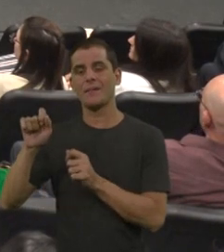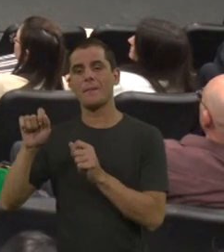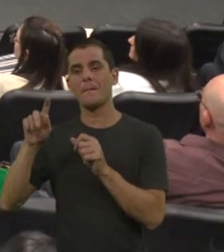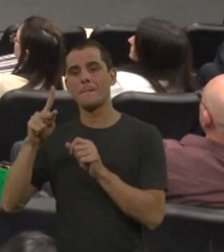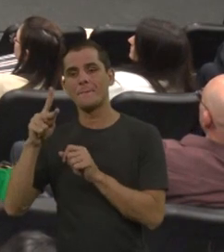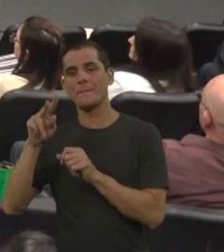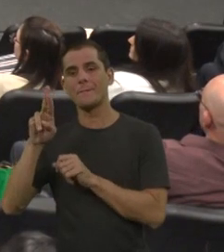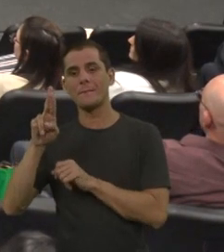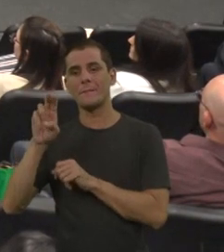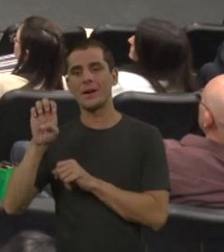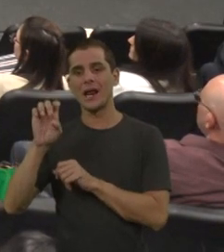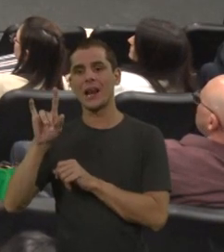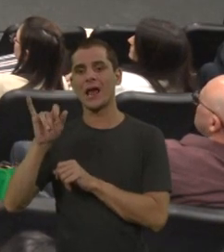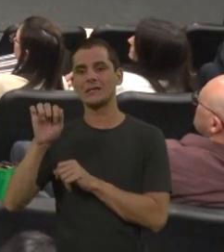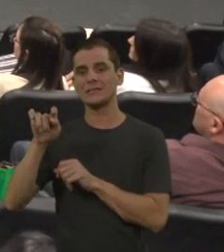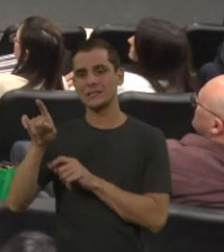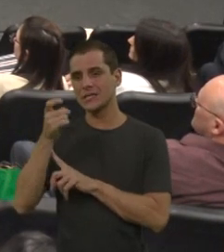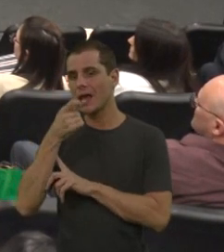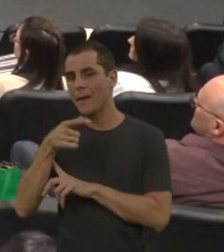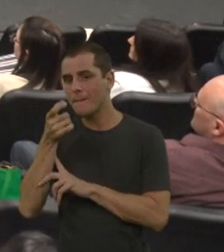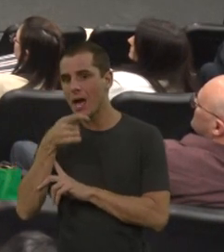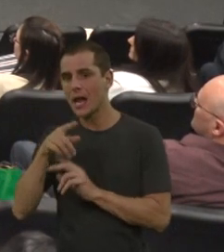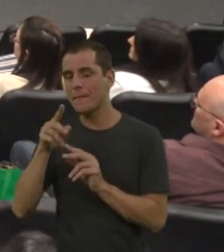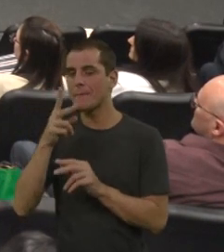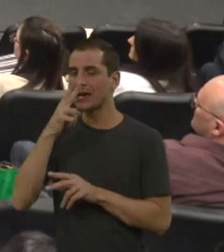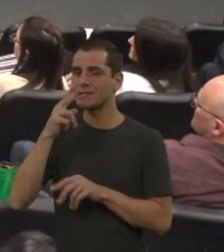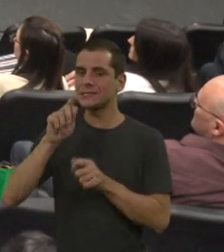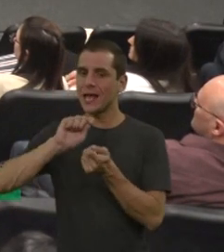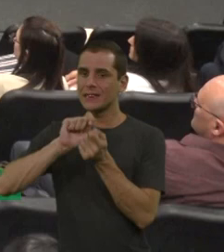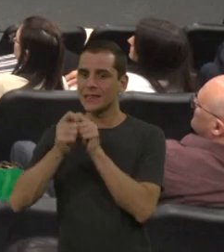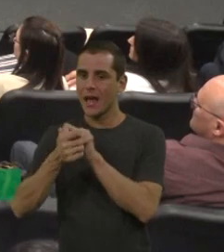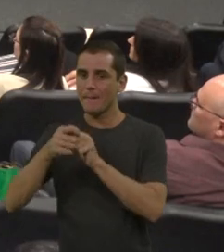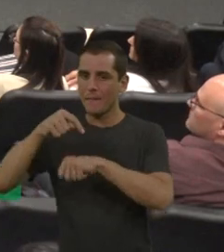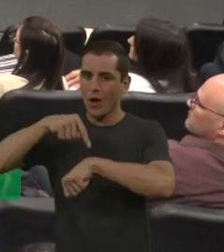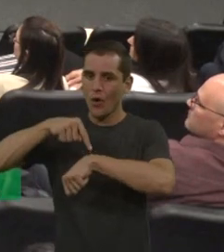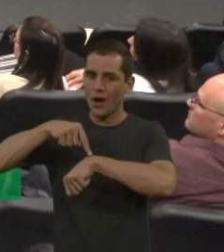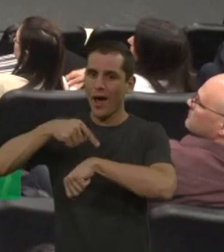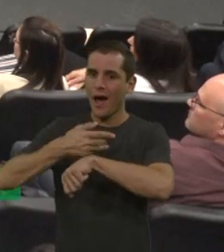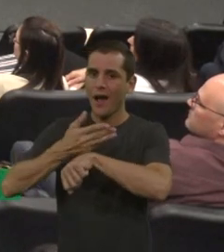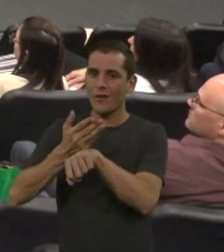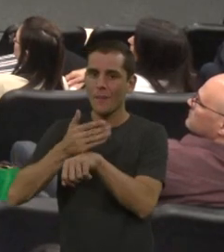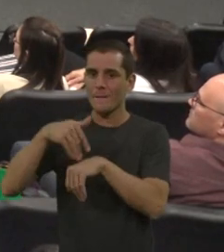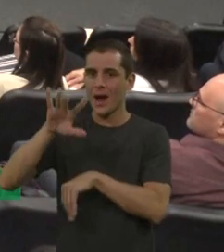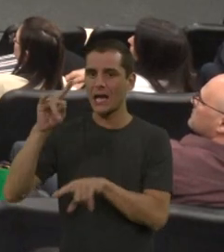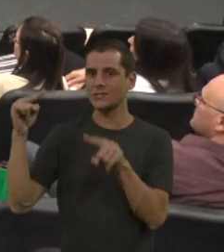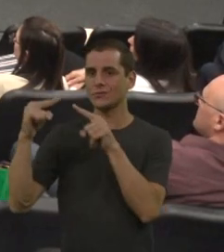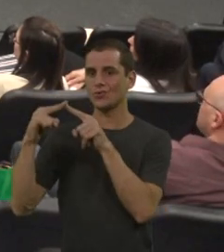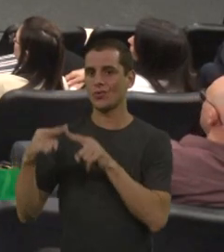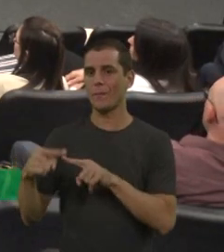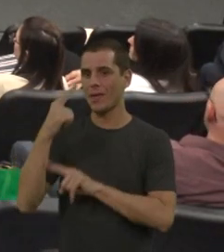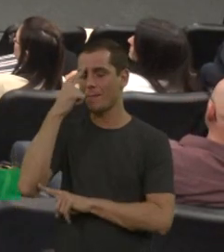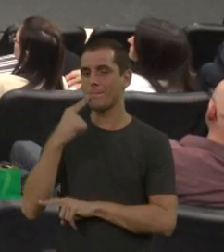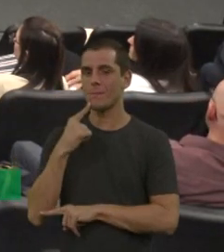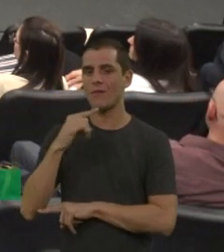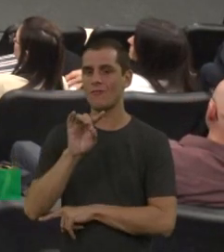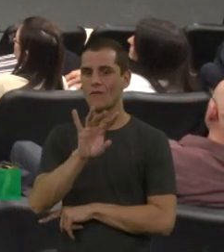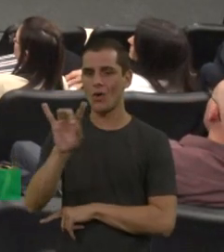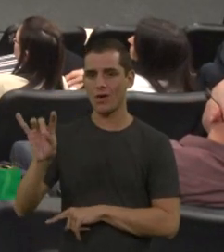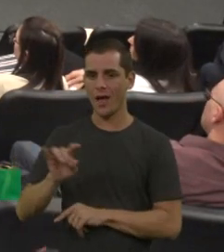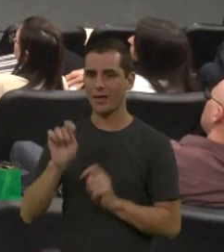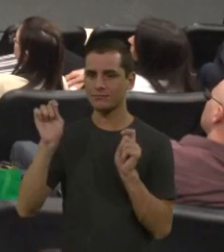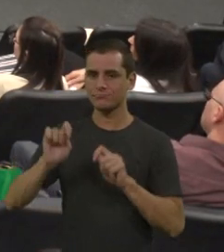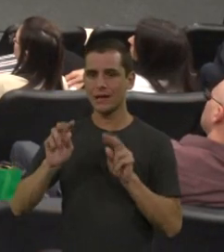essa avaliação e personalizar o tratamento foi muito legal e isso melhora também a adesão, para tentar que ele tenha uma vida plena,